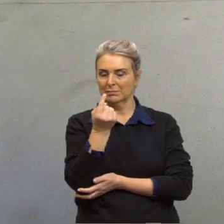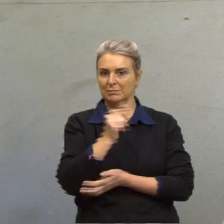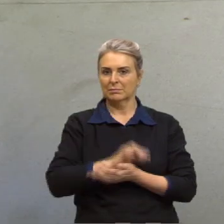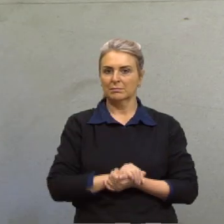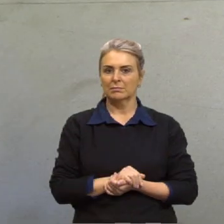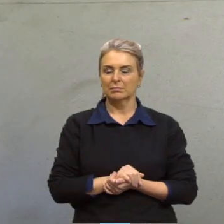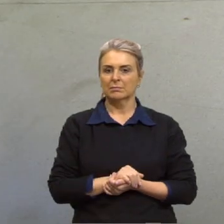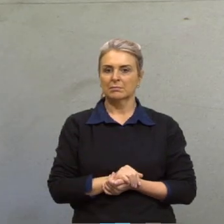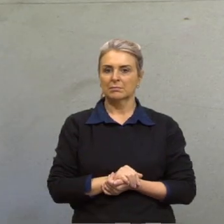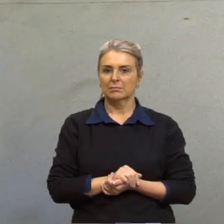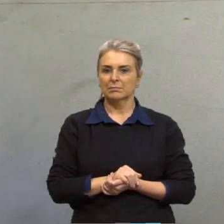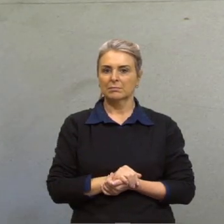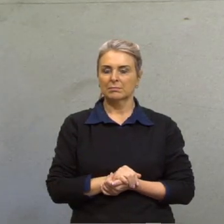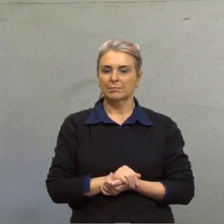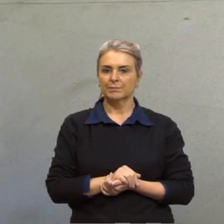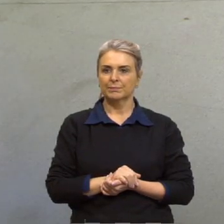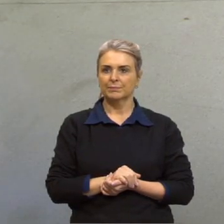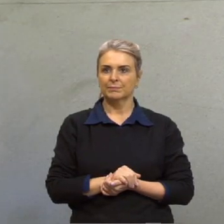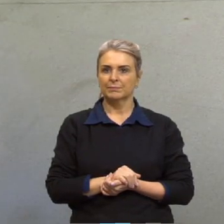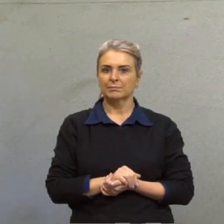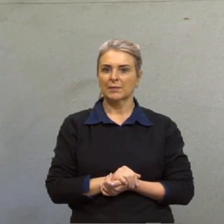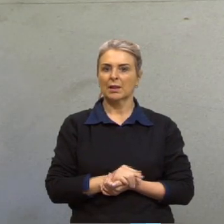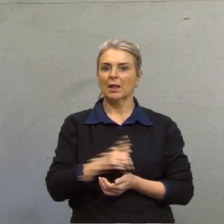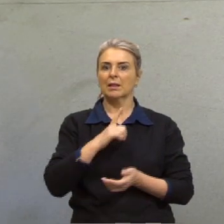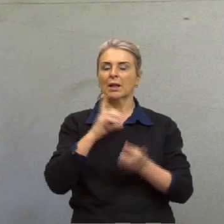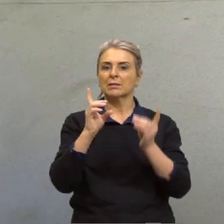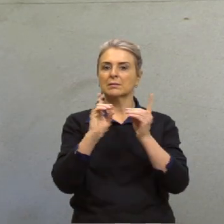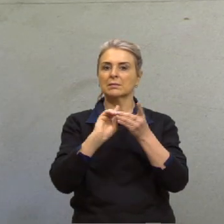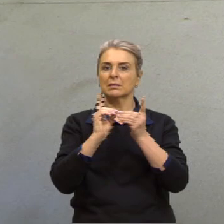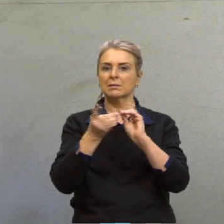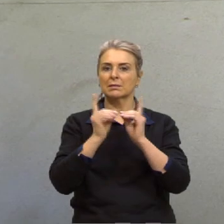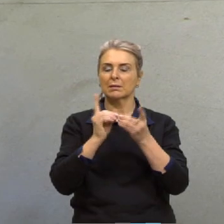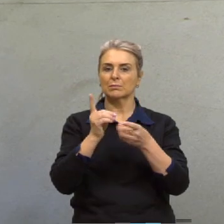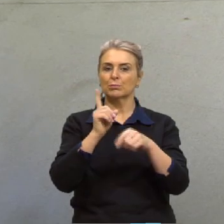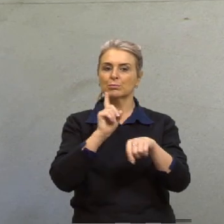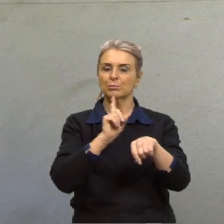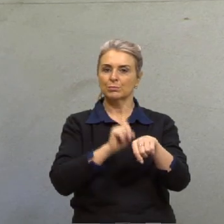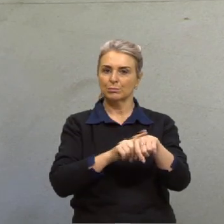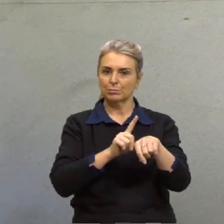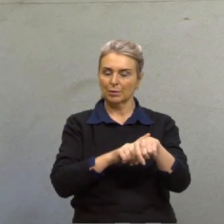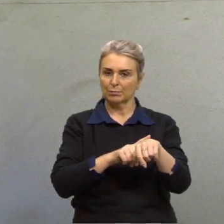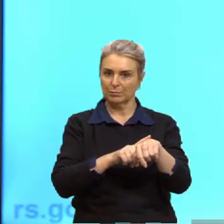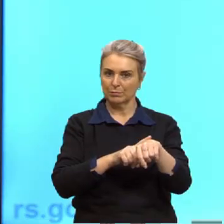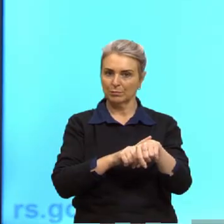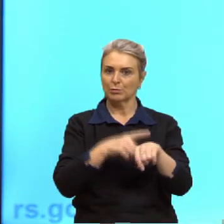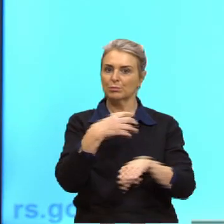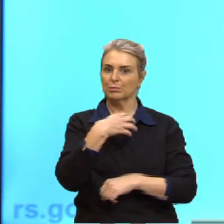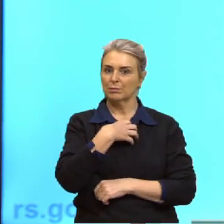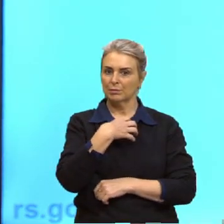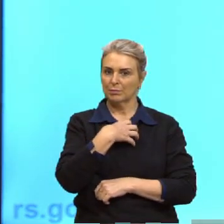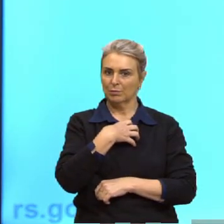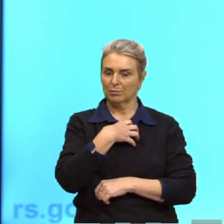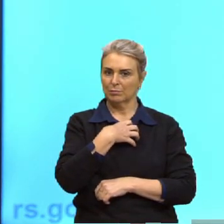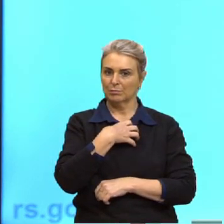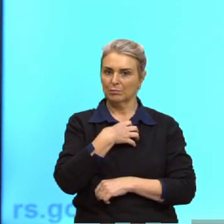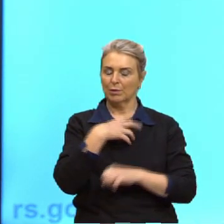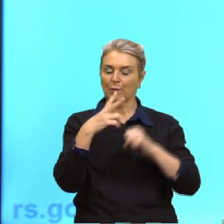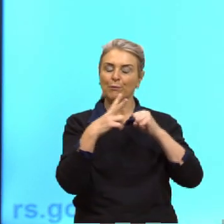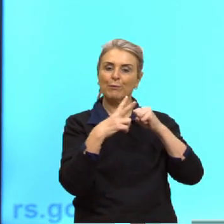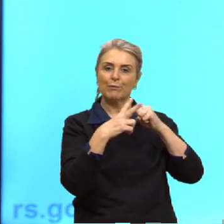Além disso, volta, a gente tem as desinências de tempo e de modo, quando a gente se relaciona, então, a um verbo.